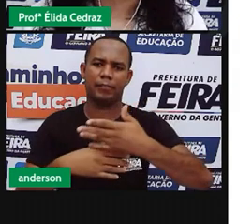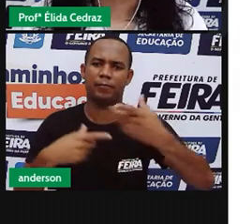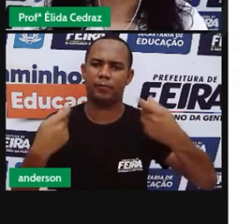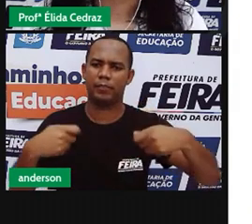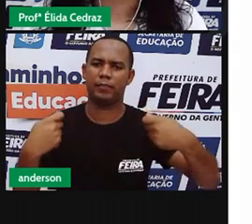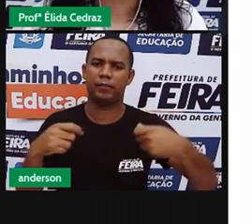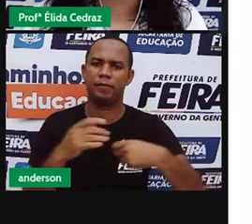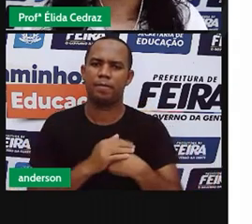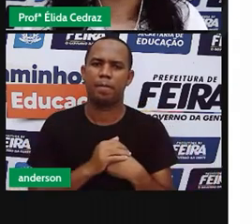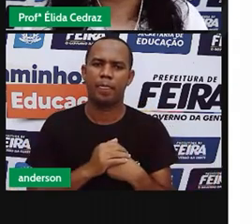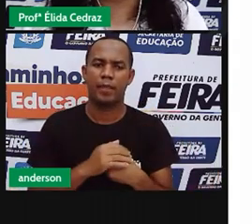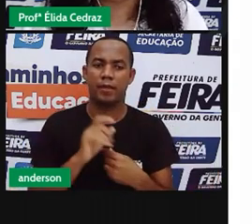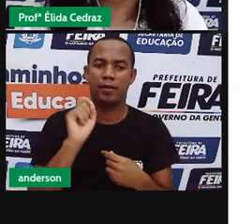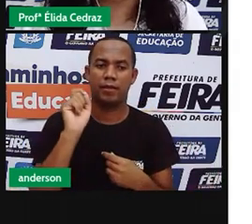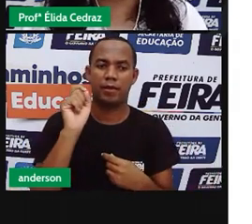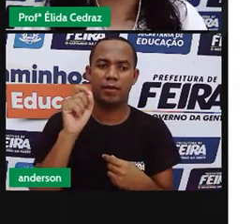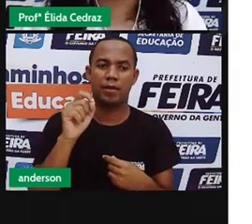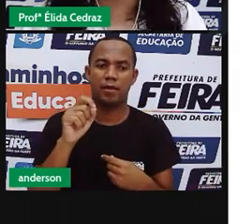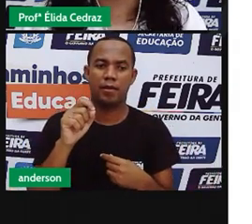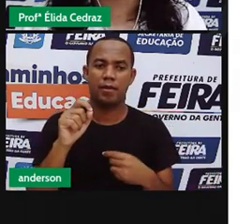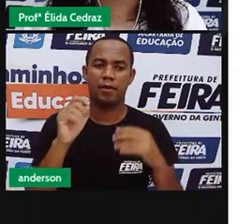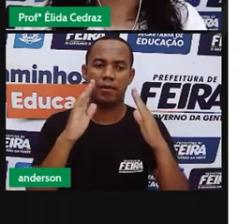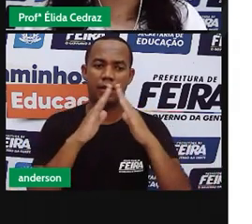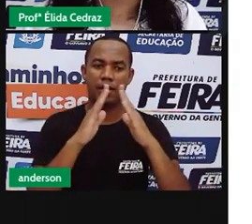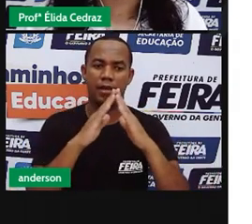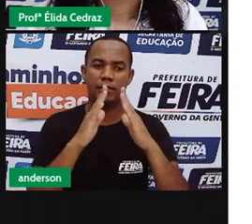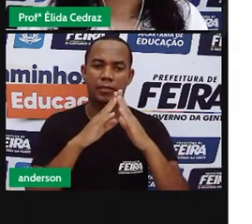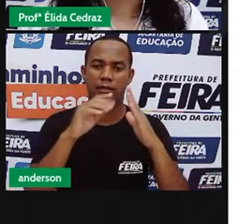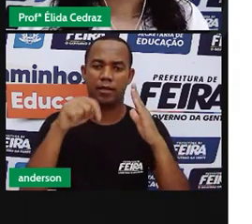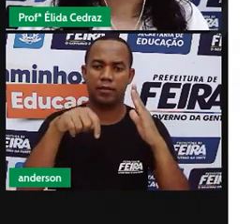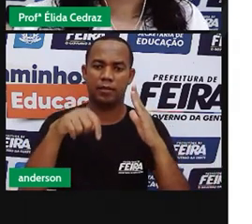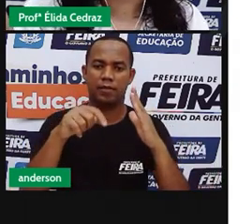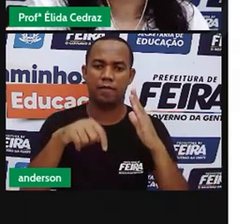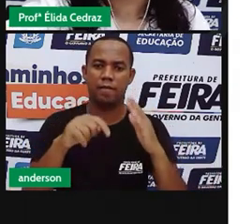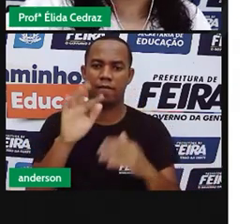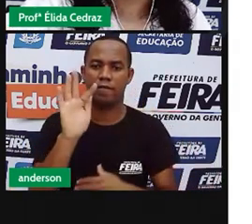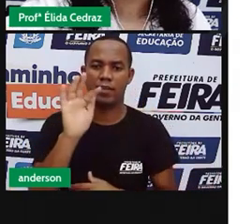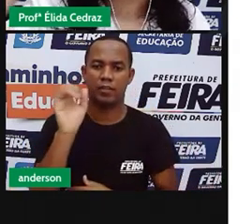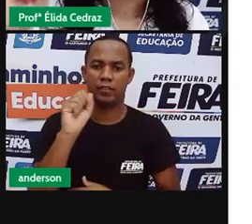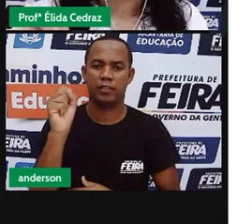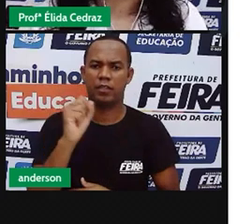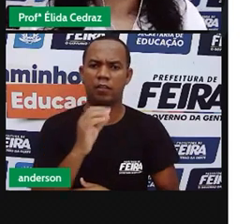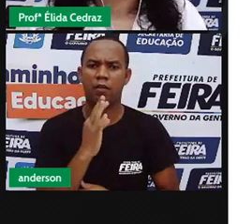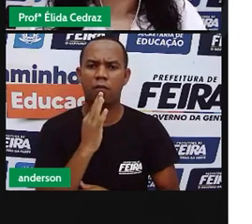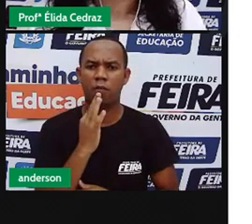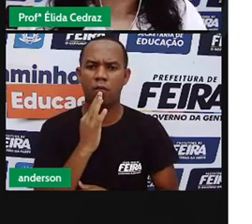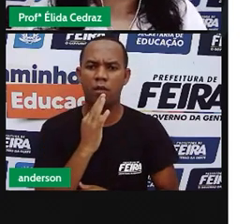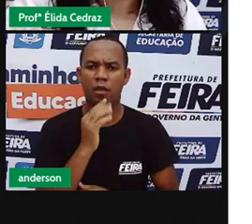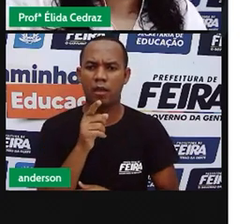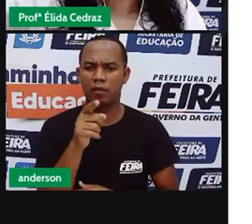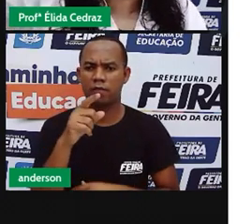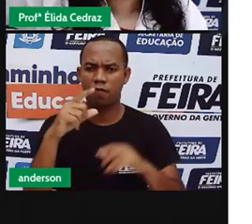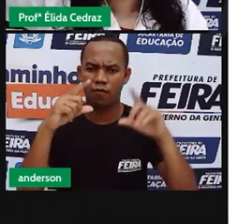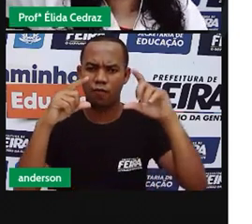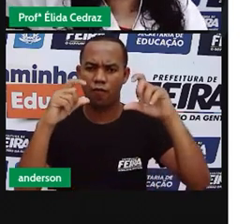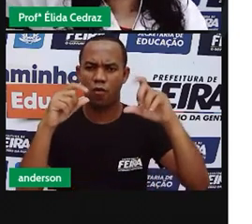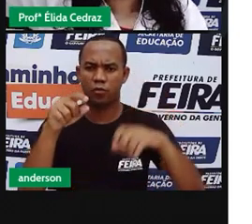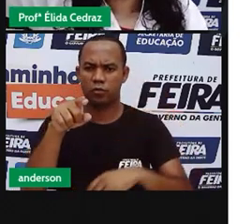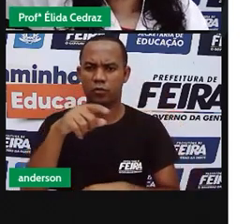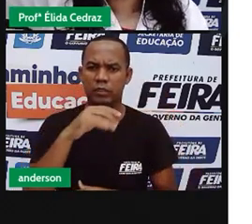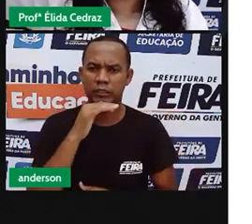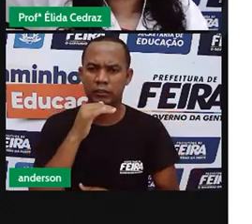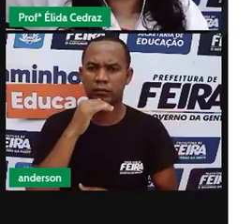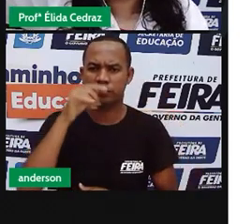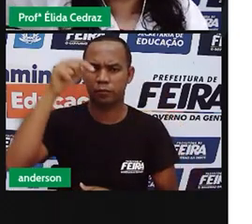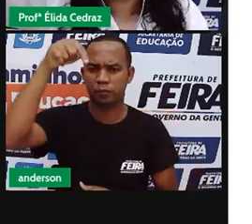Quem reside em Feira de Santana, com certeza, conhece esse lugar dessa foto que a setinha